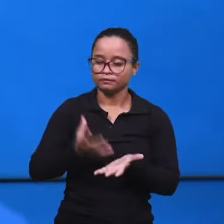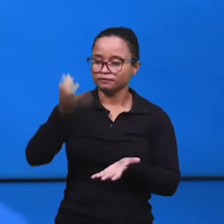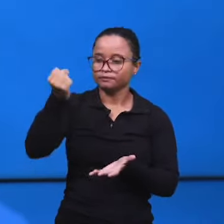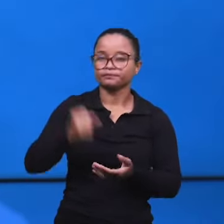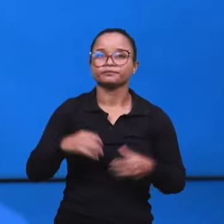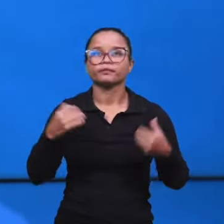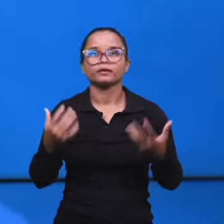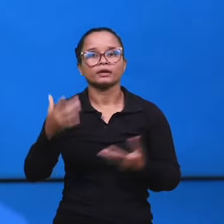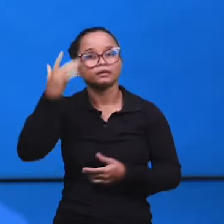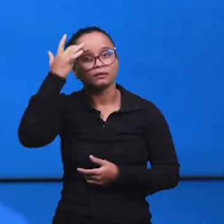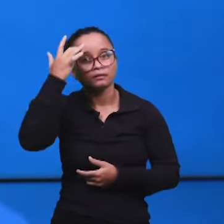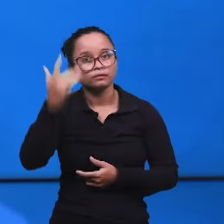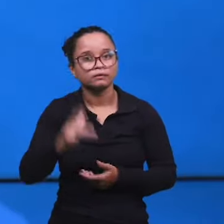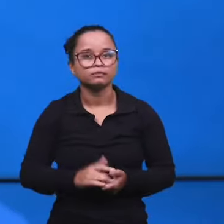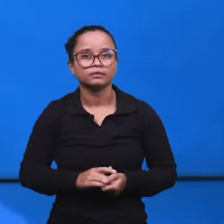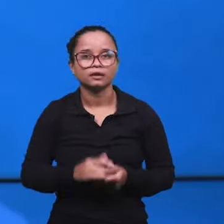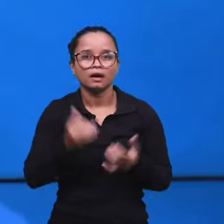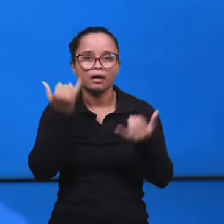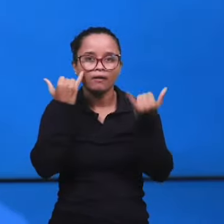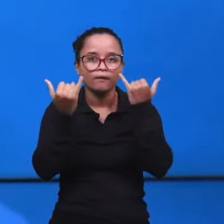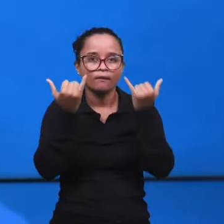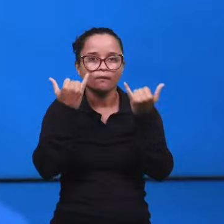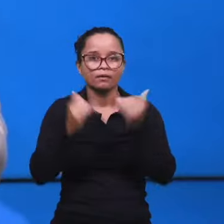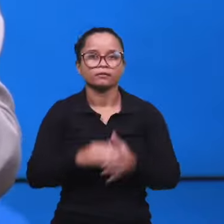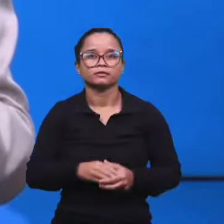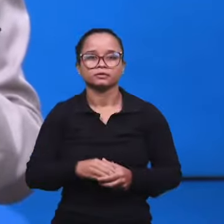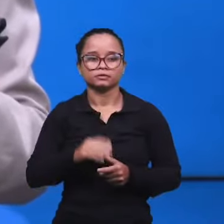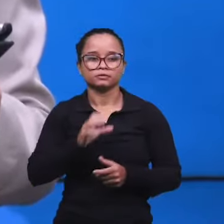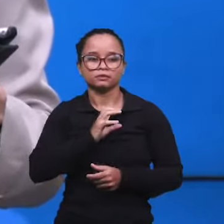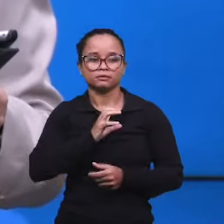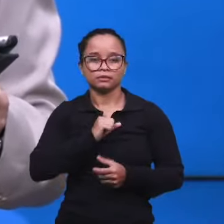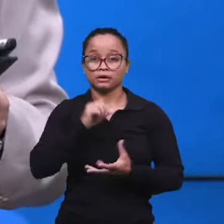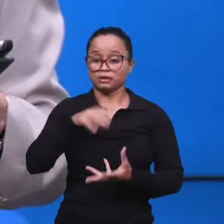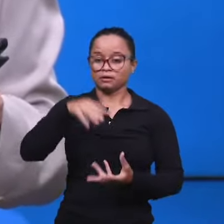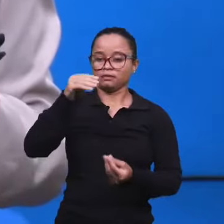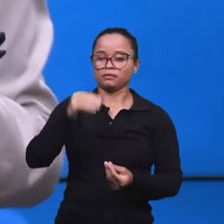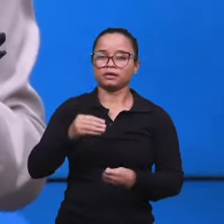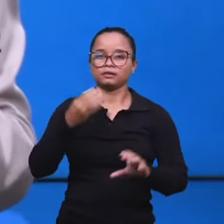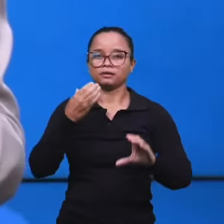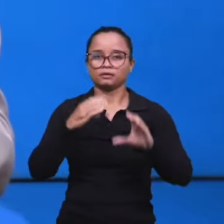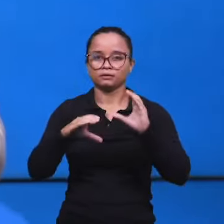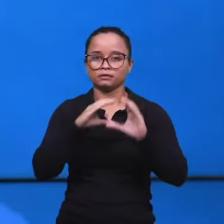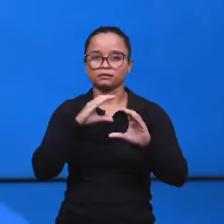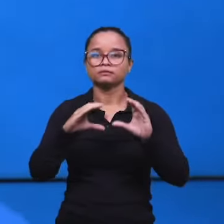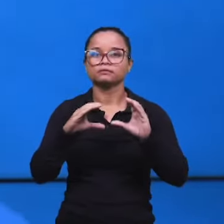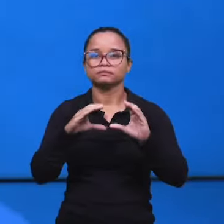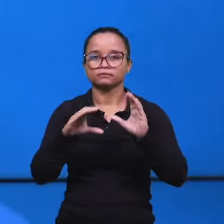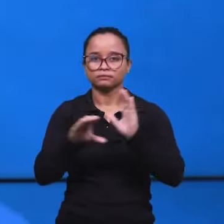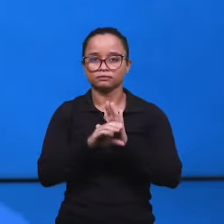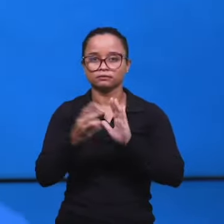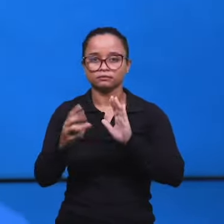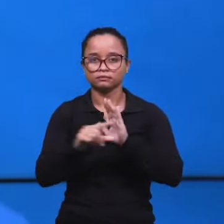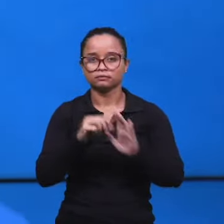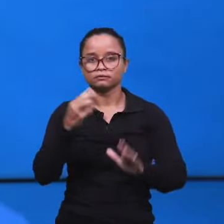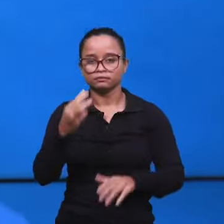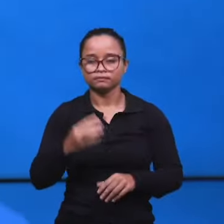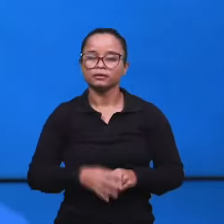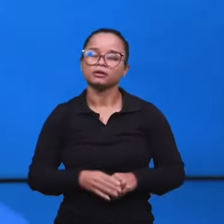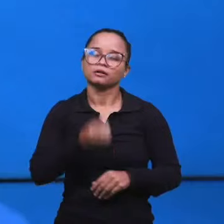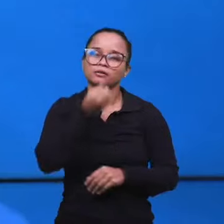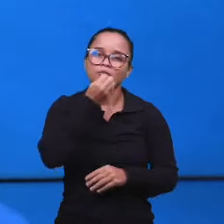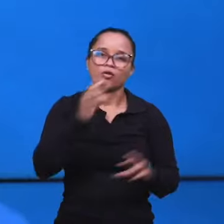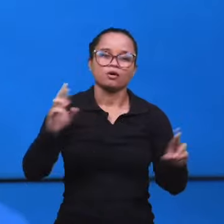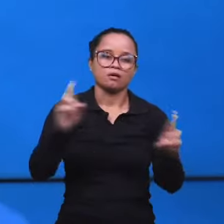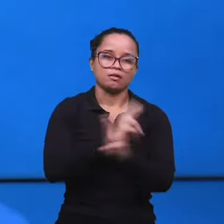arrebatamento, tanto é que não souberam informar a respeito do amado da alma em Cantares, capítulo 3, verso 3. Muito bem feita